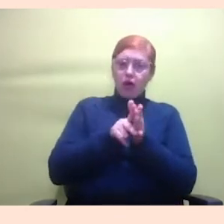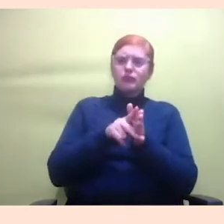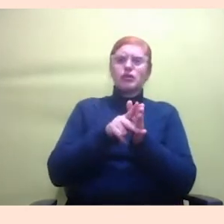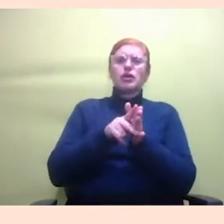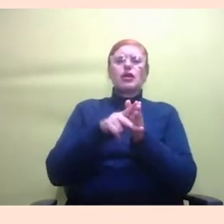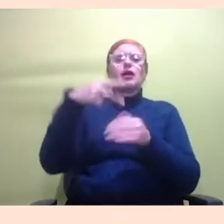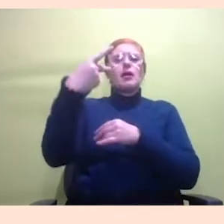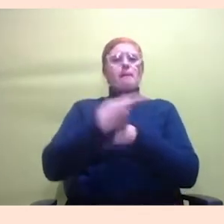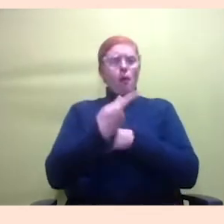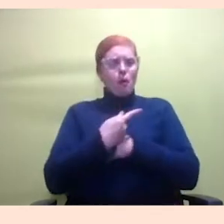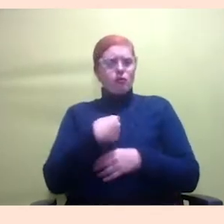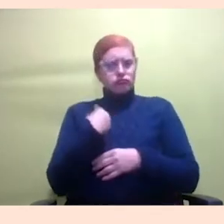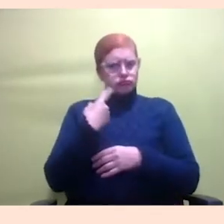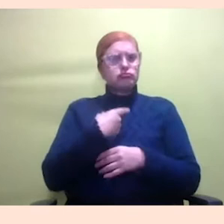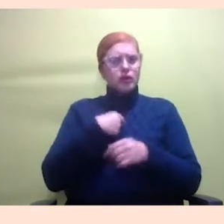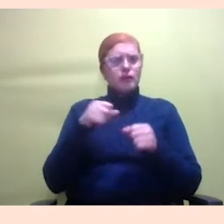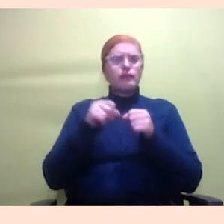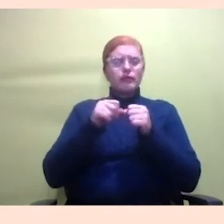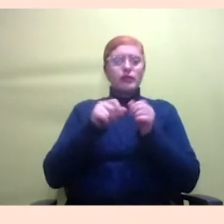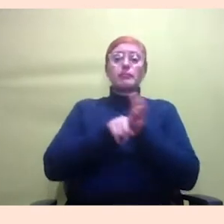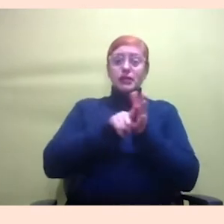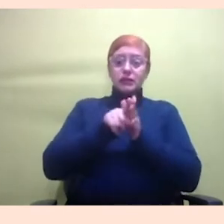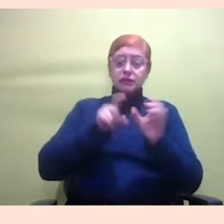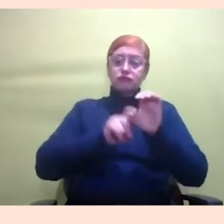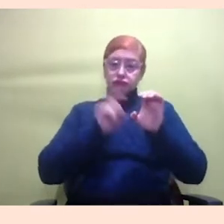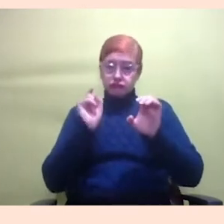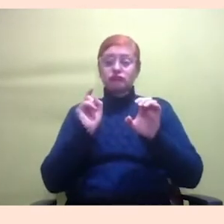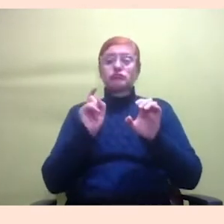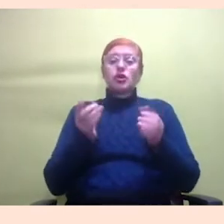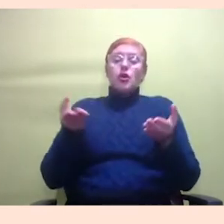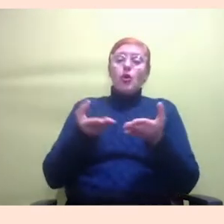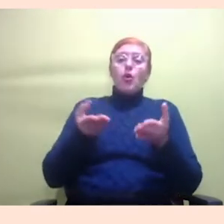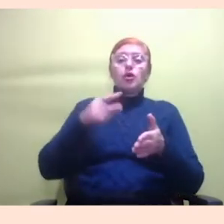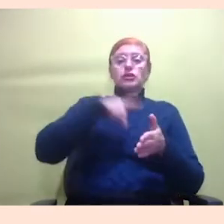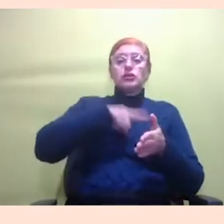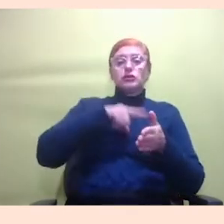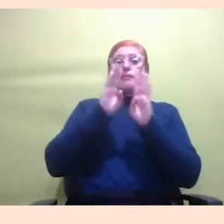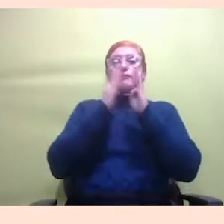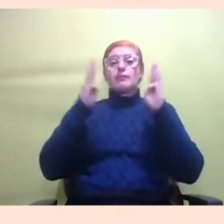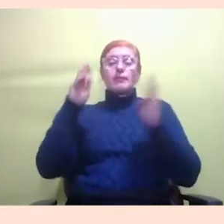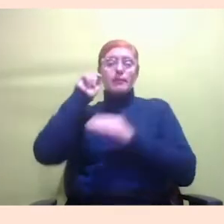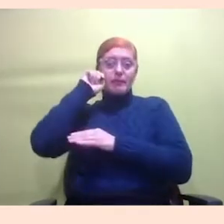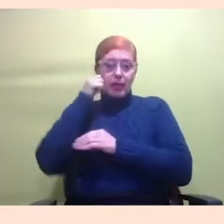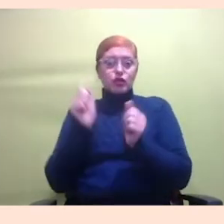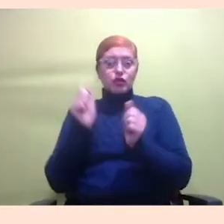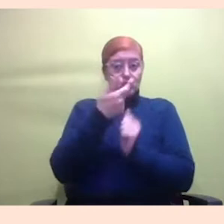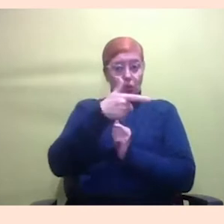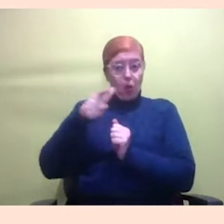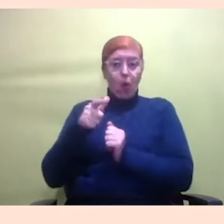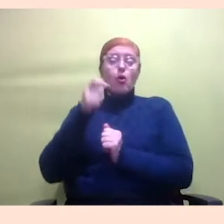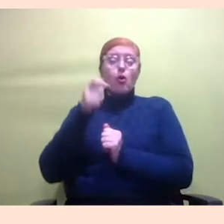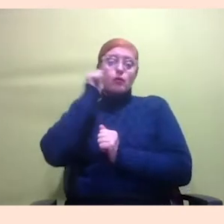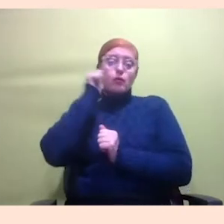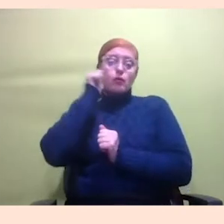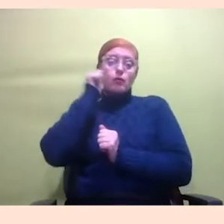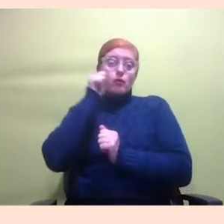autônoma. Aí, atualmente, a gente tem ensino no Bíblio Preto junto com outras mulheres a possibilidade de mulheres negras